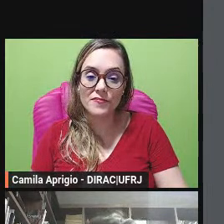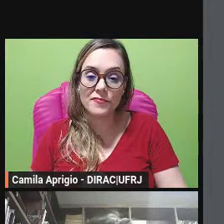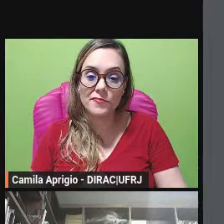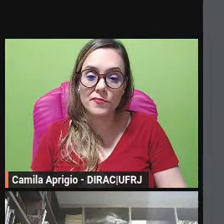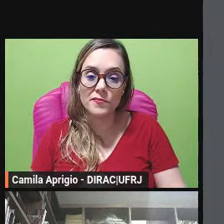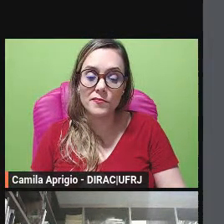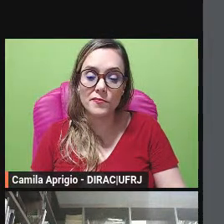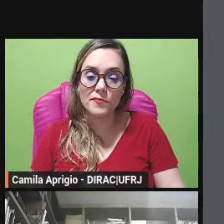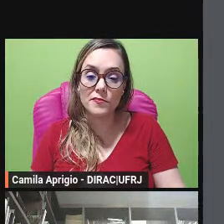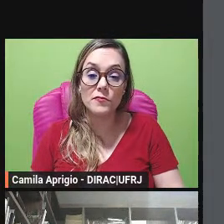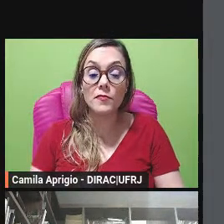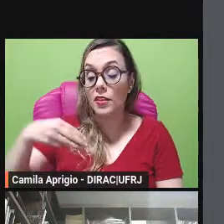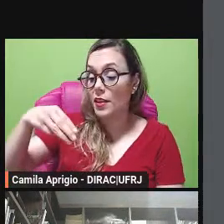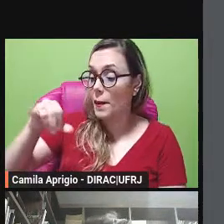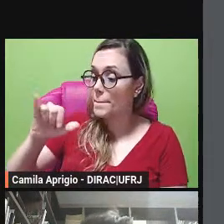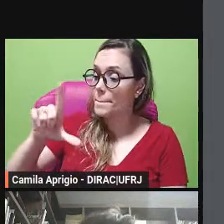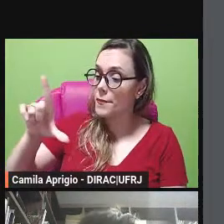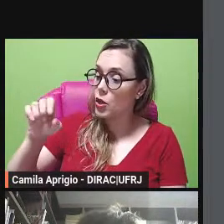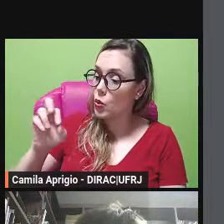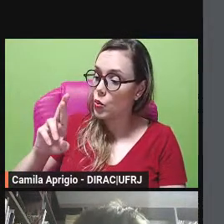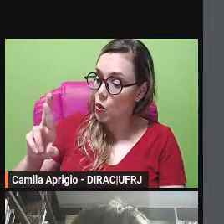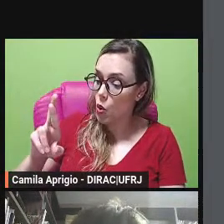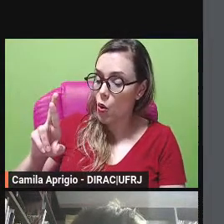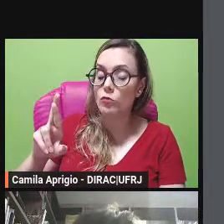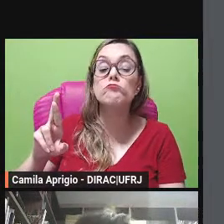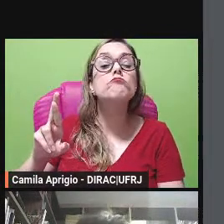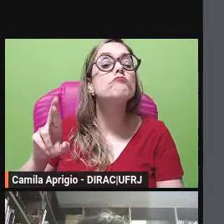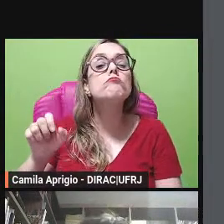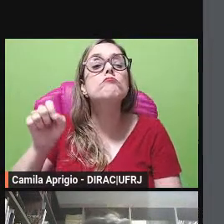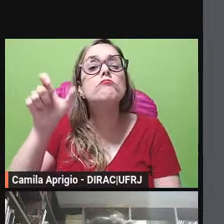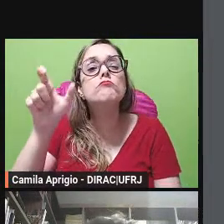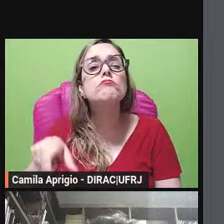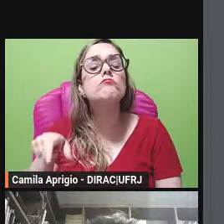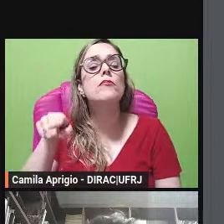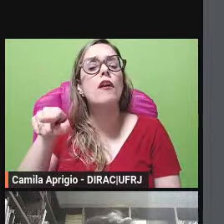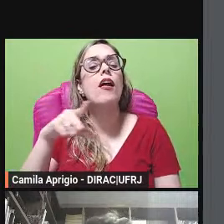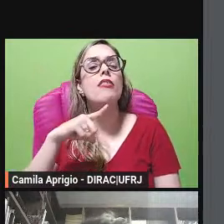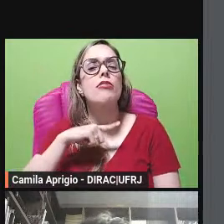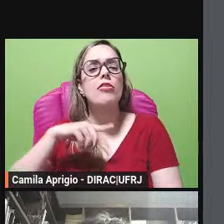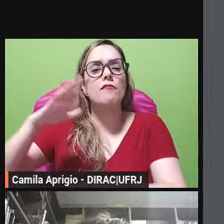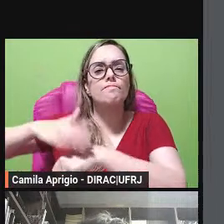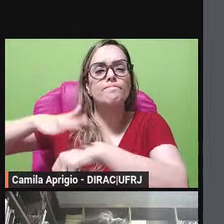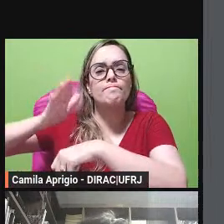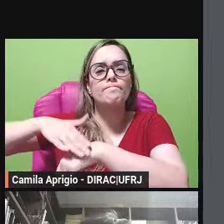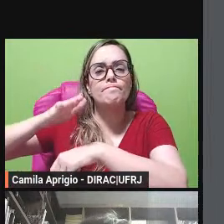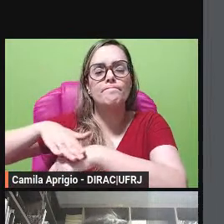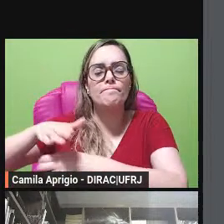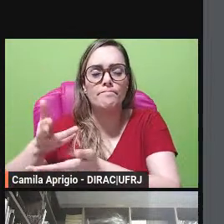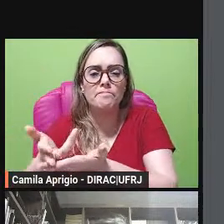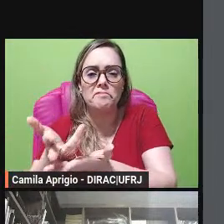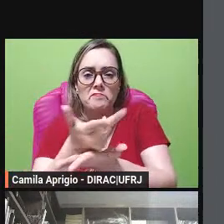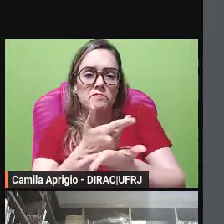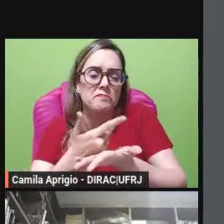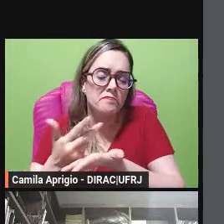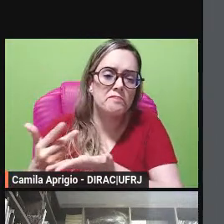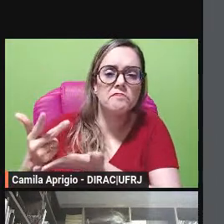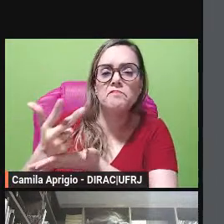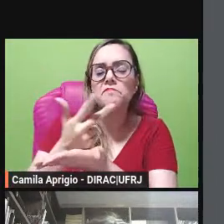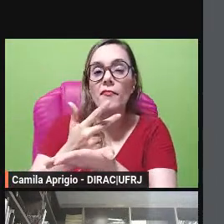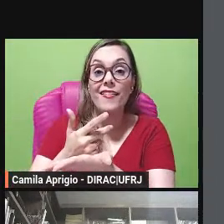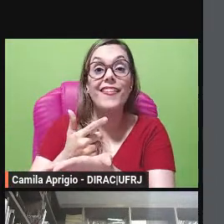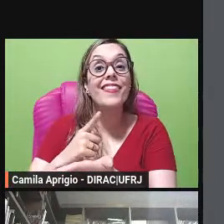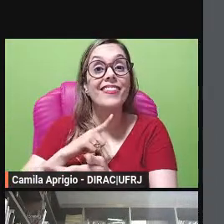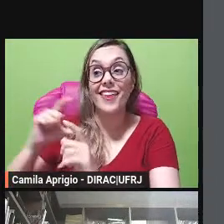o Milor Fernandes né vejam aqui eu tenho uma ilustração né o Milor era um grande ilustrador e cartunista